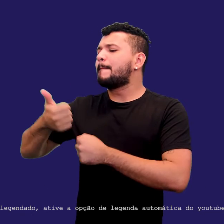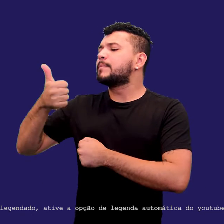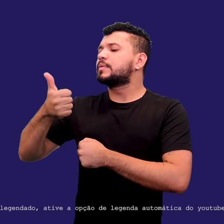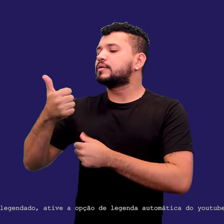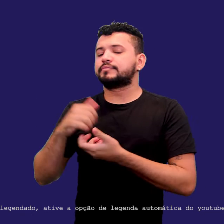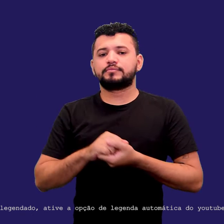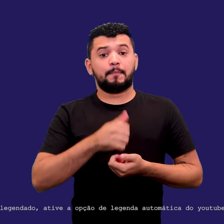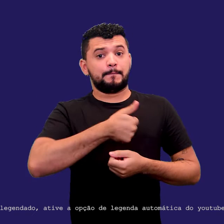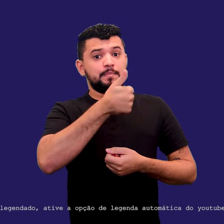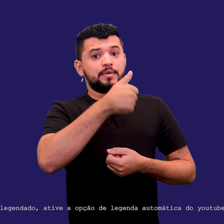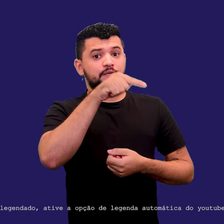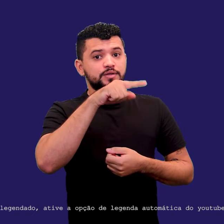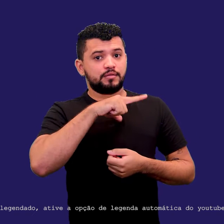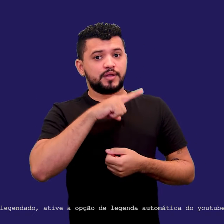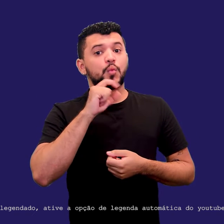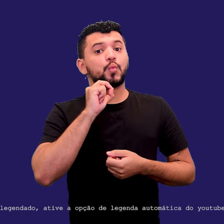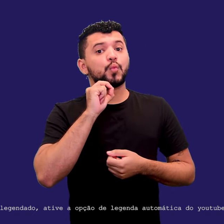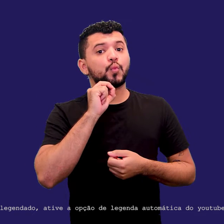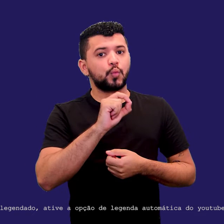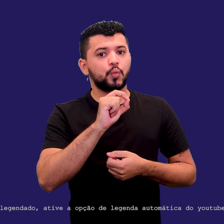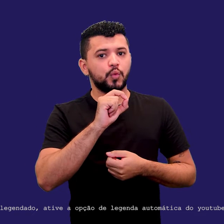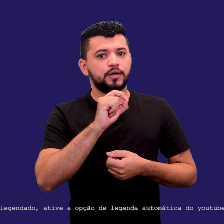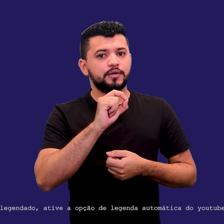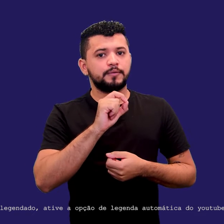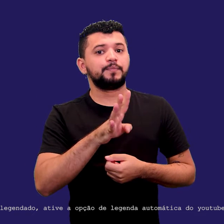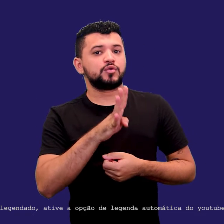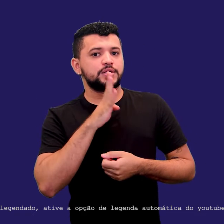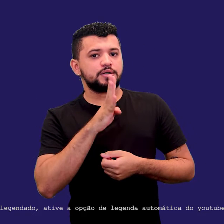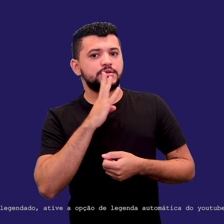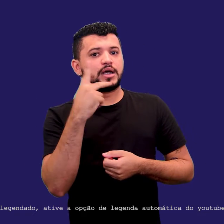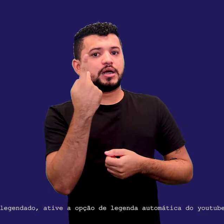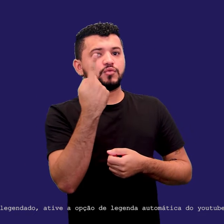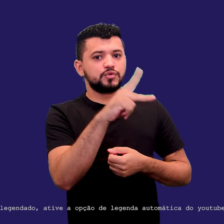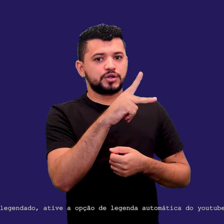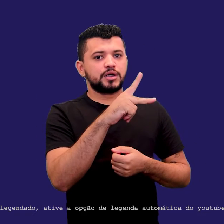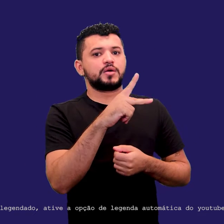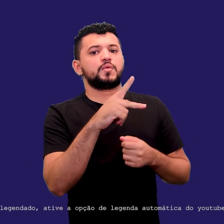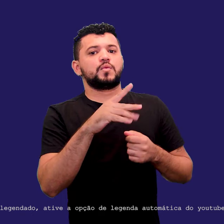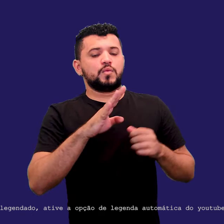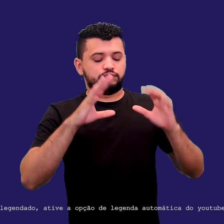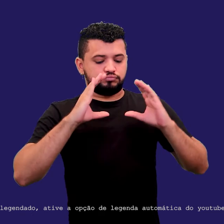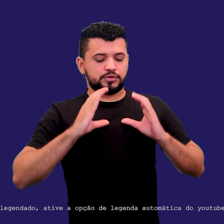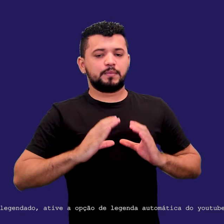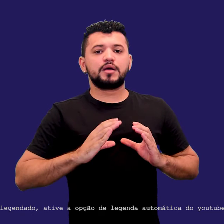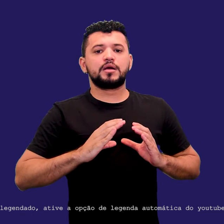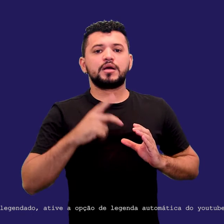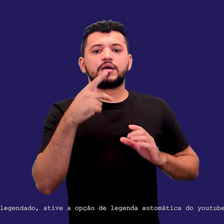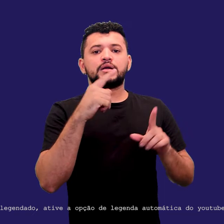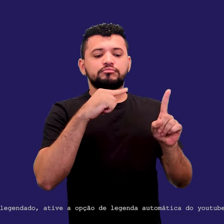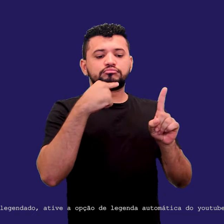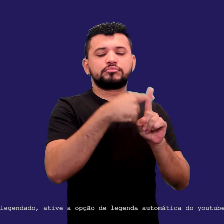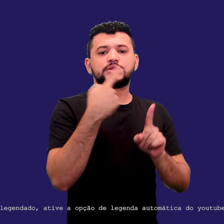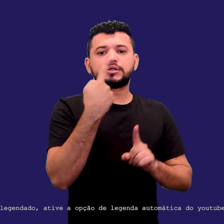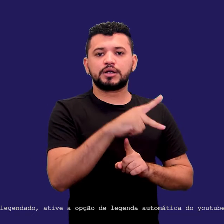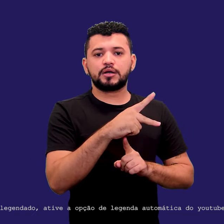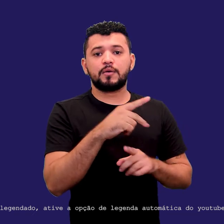consciência da sua potencialidade e das suas necessidades. Eu falo muito assim, quando a gente começa a fazer um planejamento